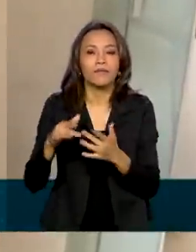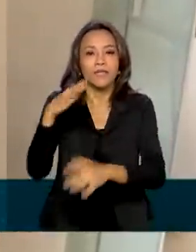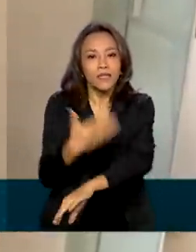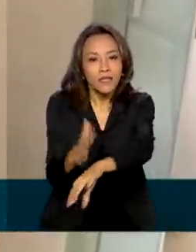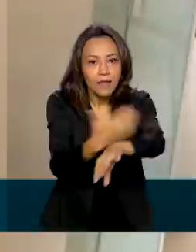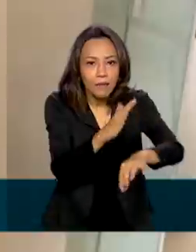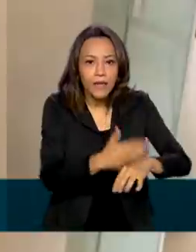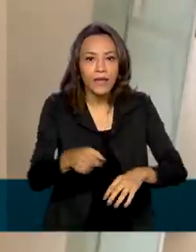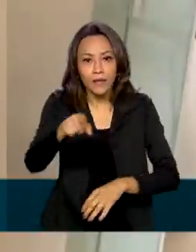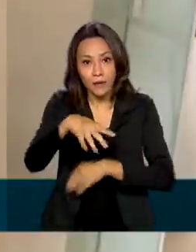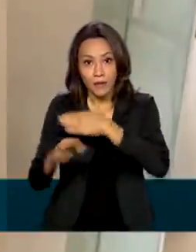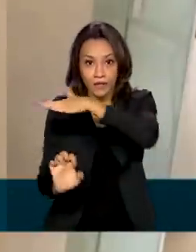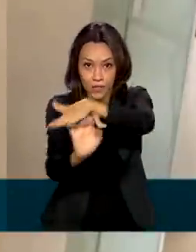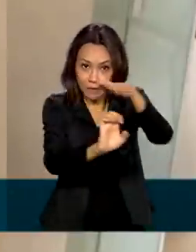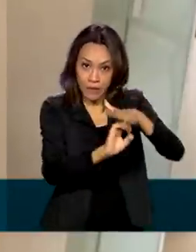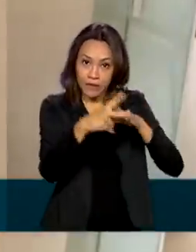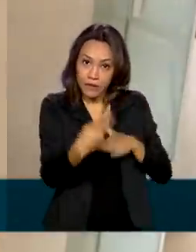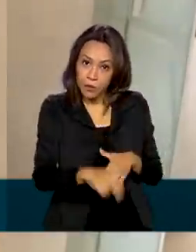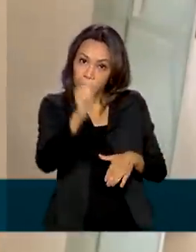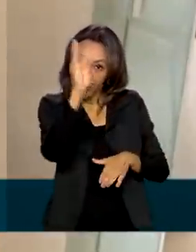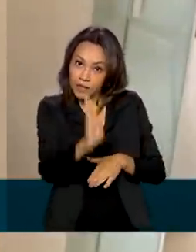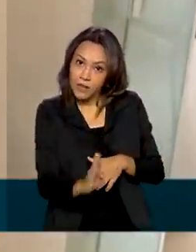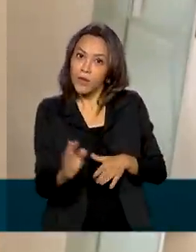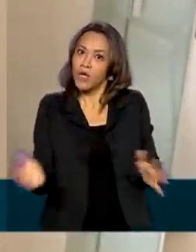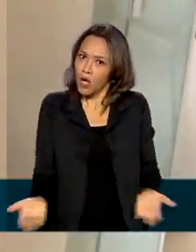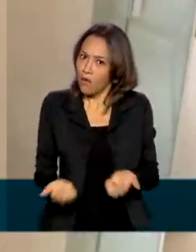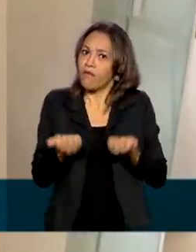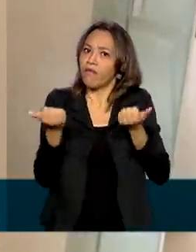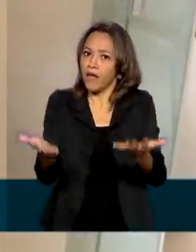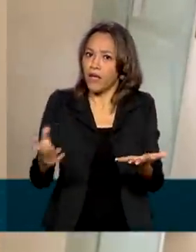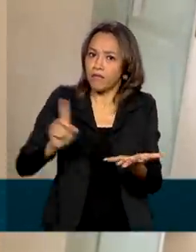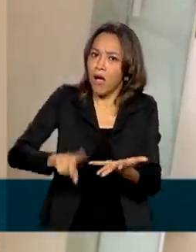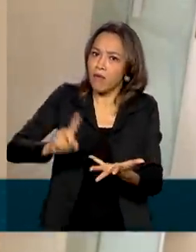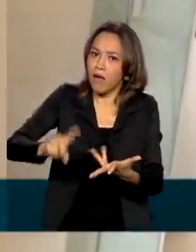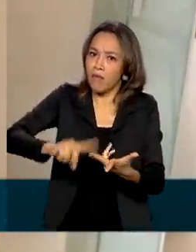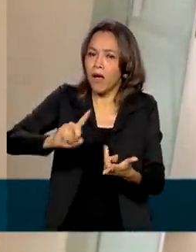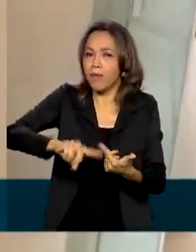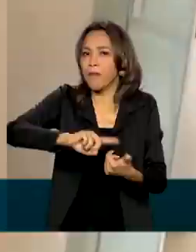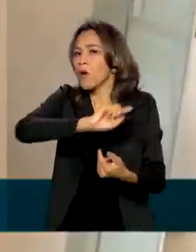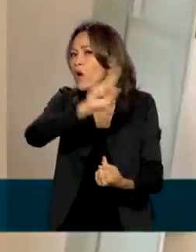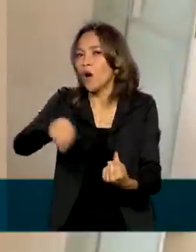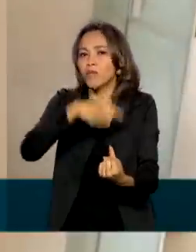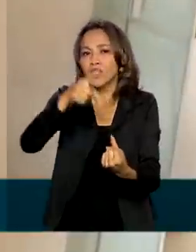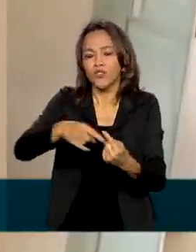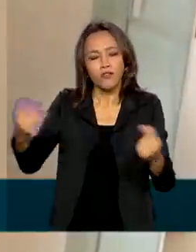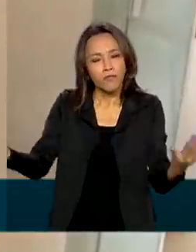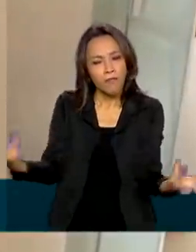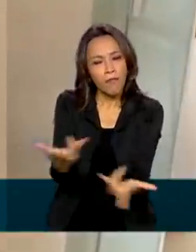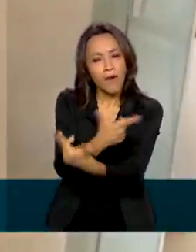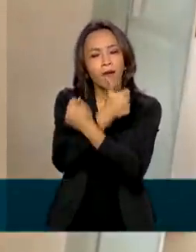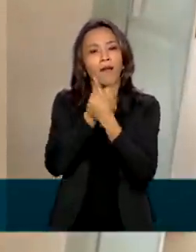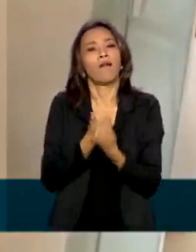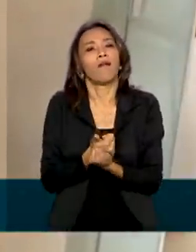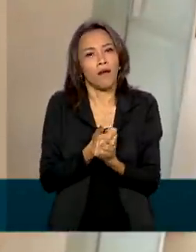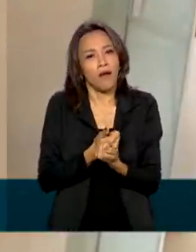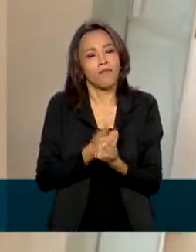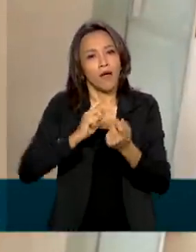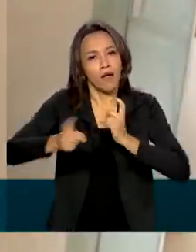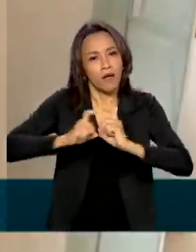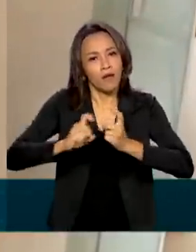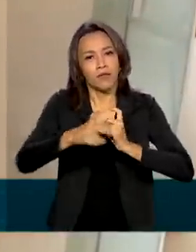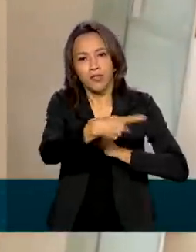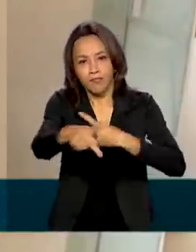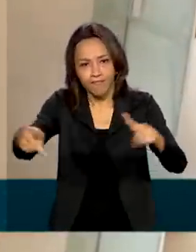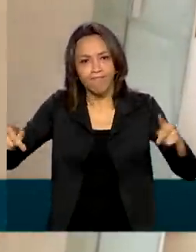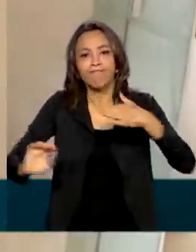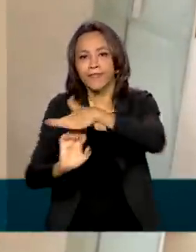brasileiras. Ele oferece uma série de atividades para otimizar o potencial das empresas. O programa